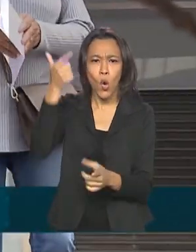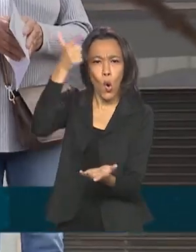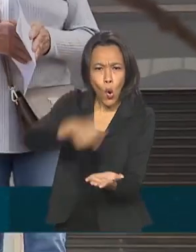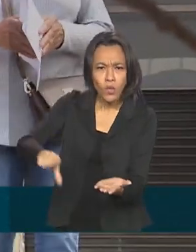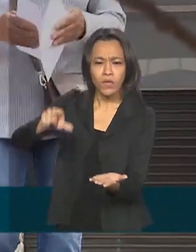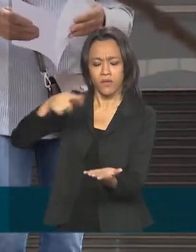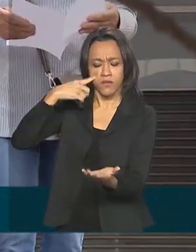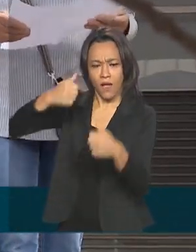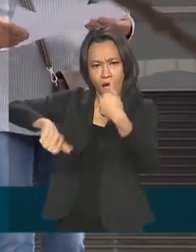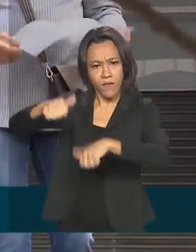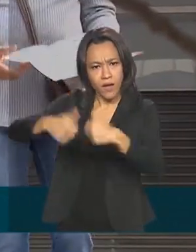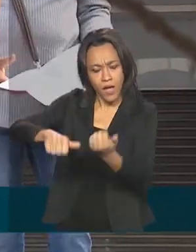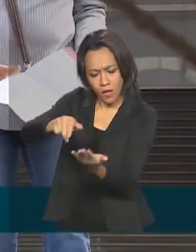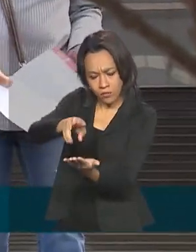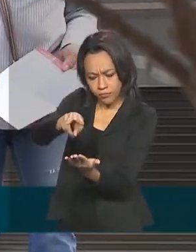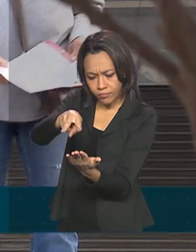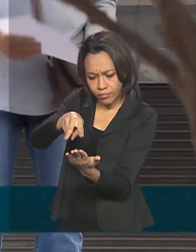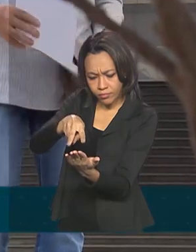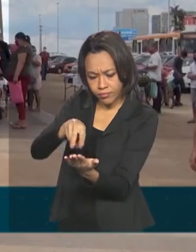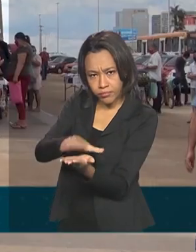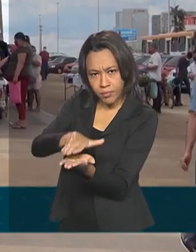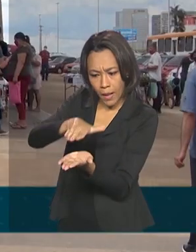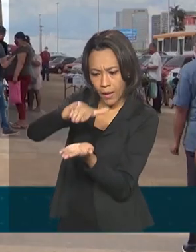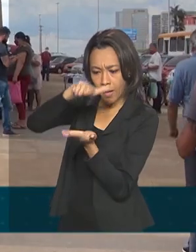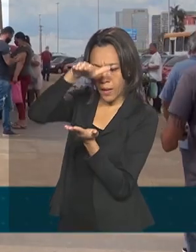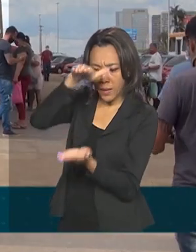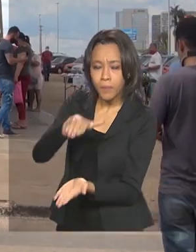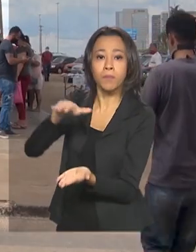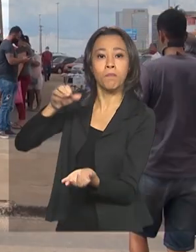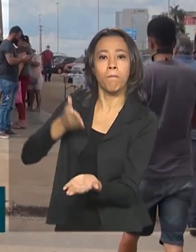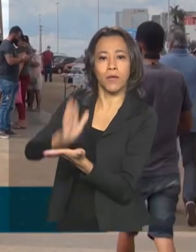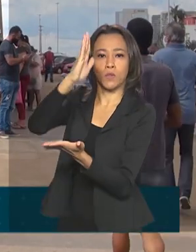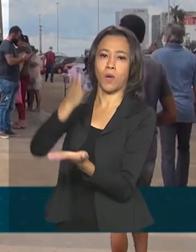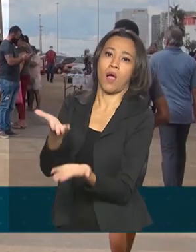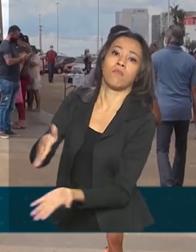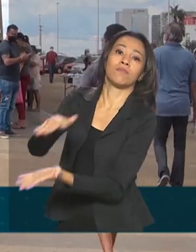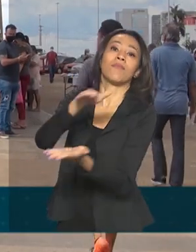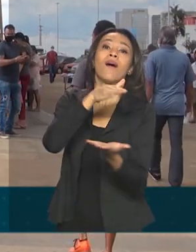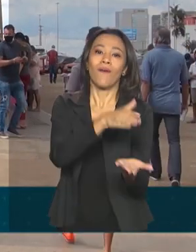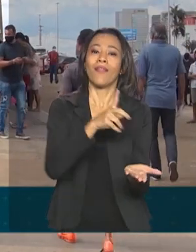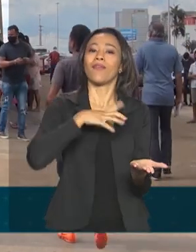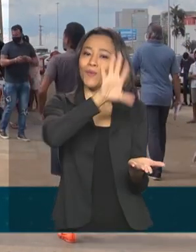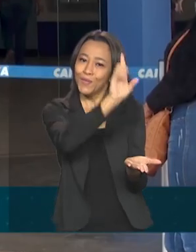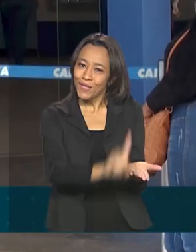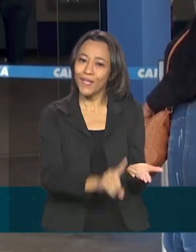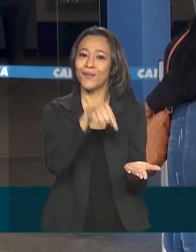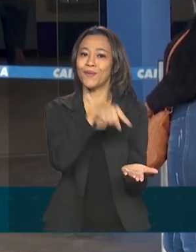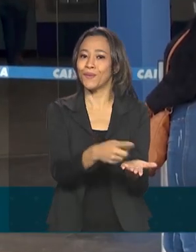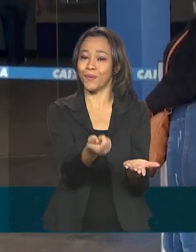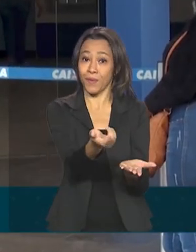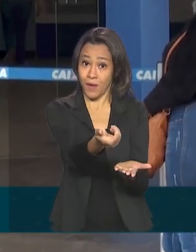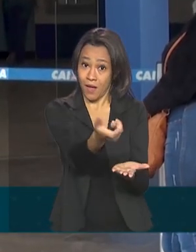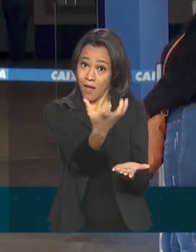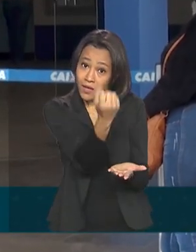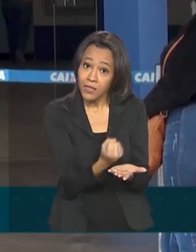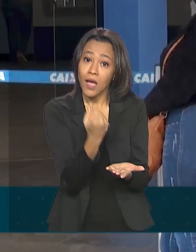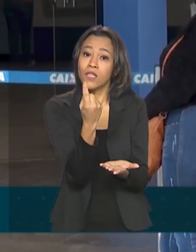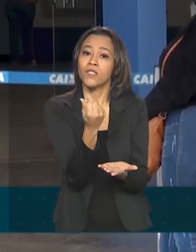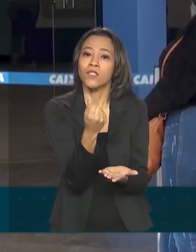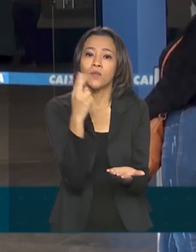após entrar com contestação e agora vão ter direito ao auxílio emergencial. Desse total,